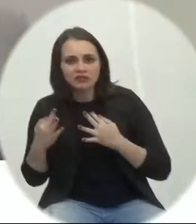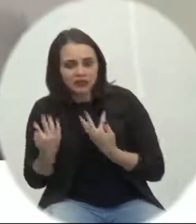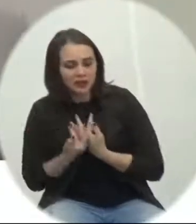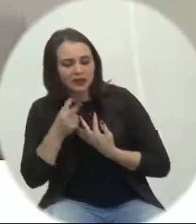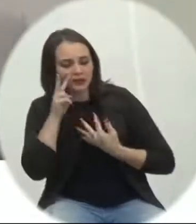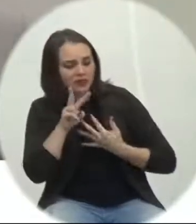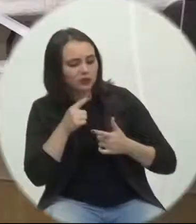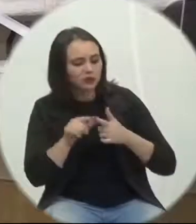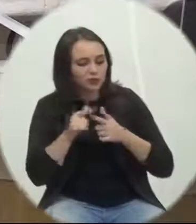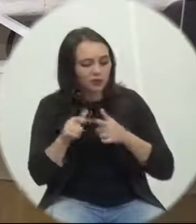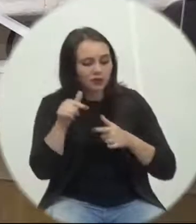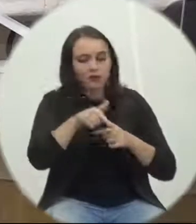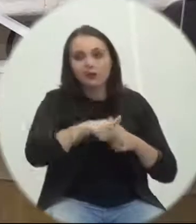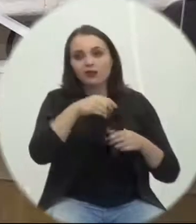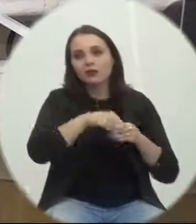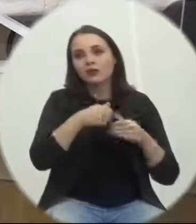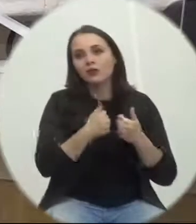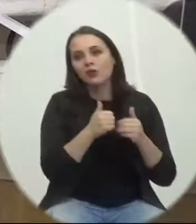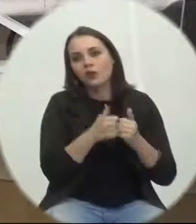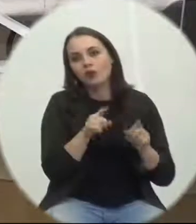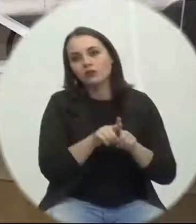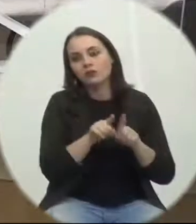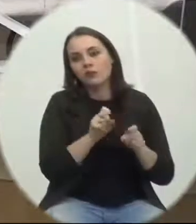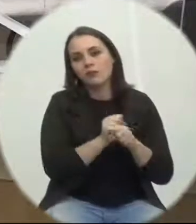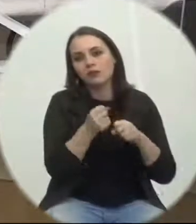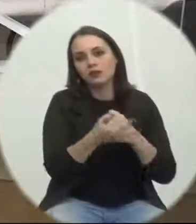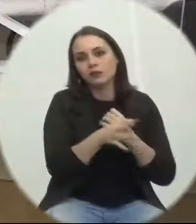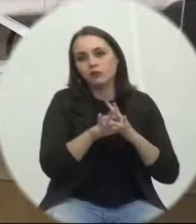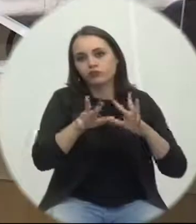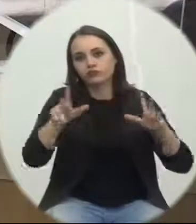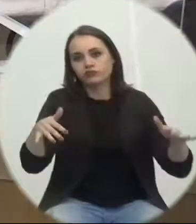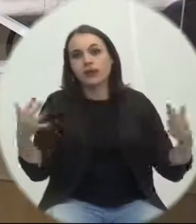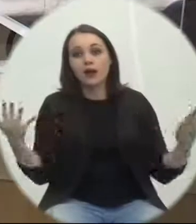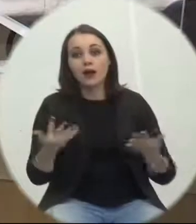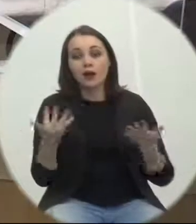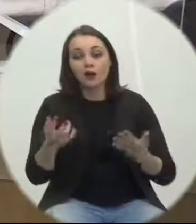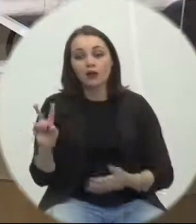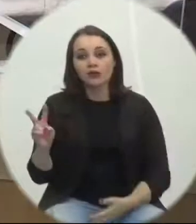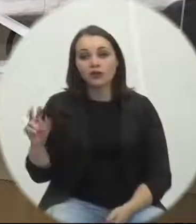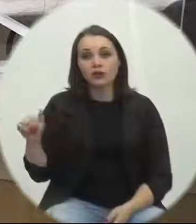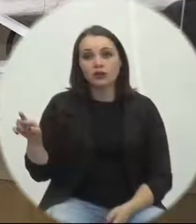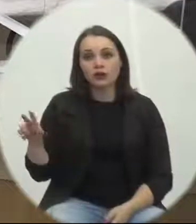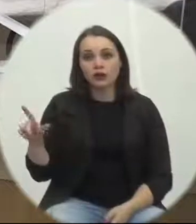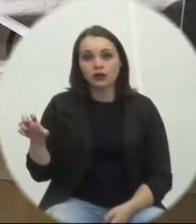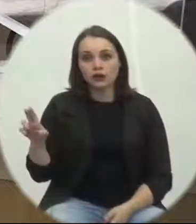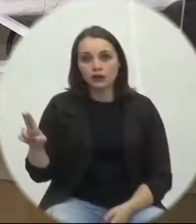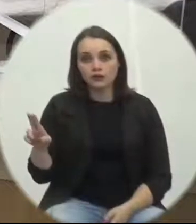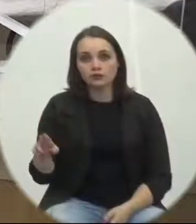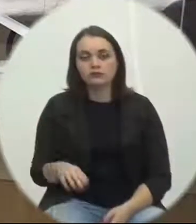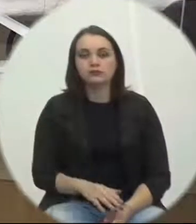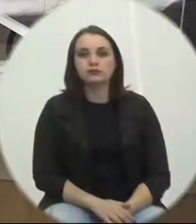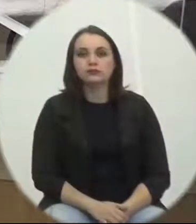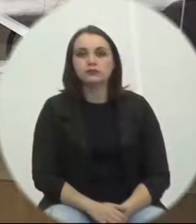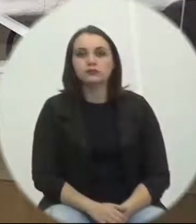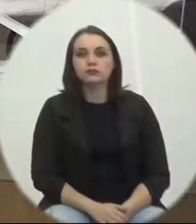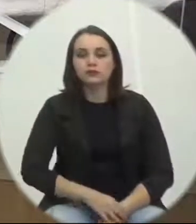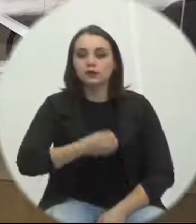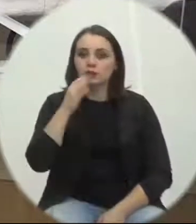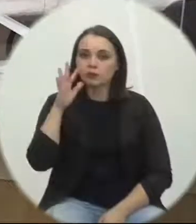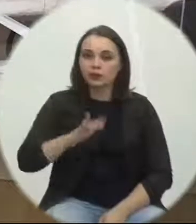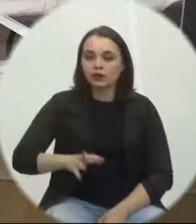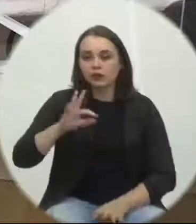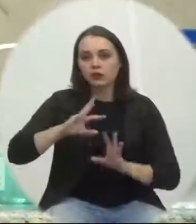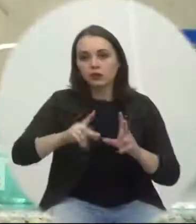presidente. Muito bem. Com a palavra, o vereador Aleuda Silveira e eu vou falar. Boa tarde a todos os vereadores,